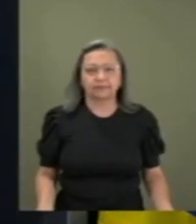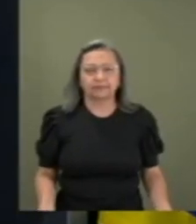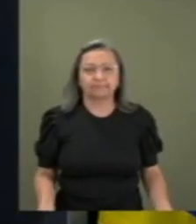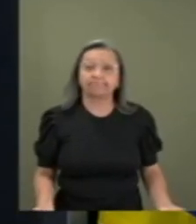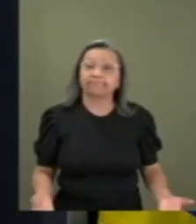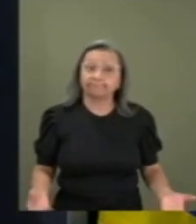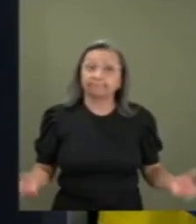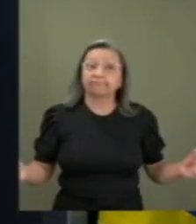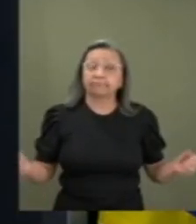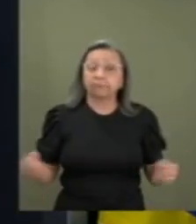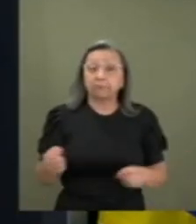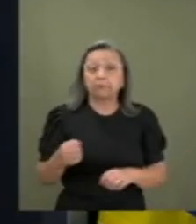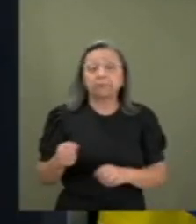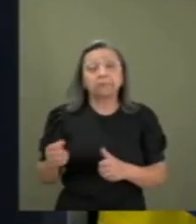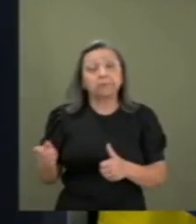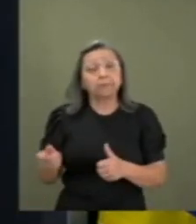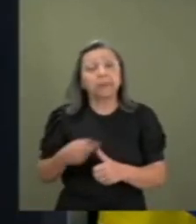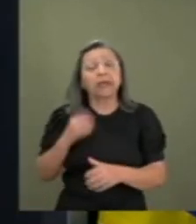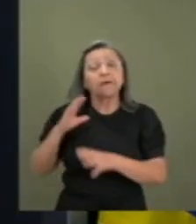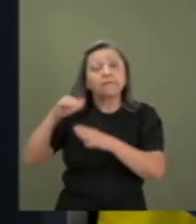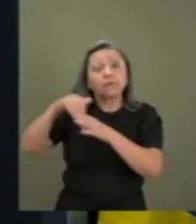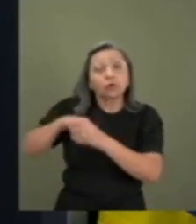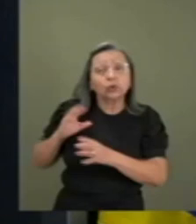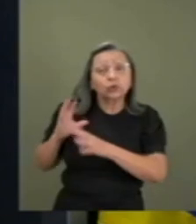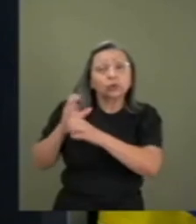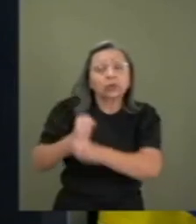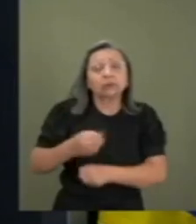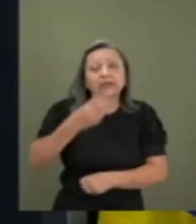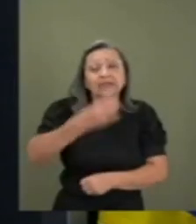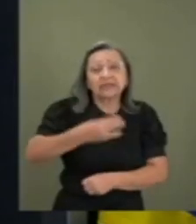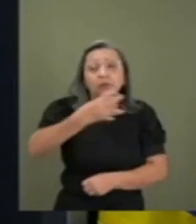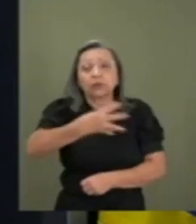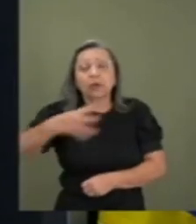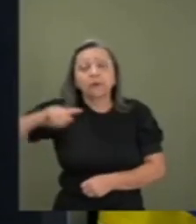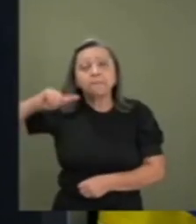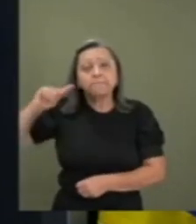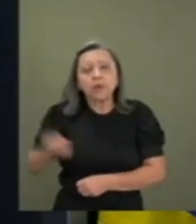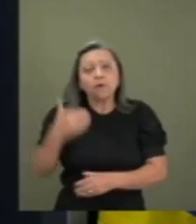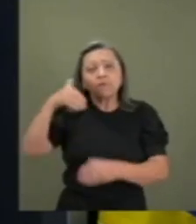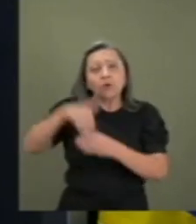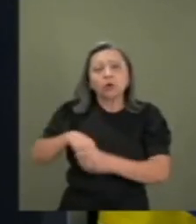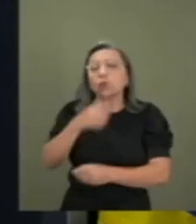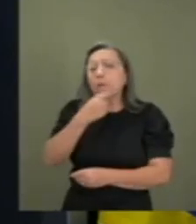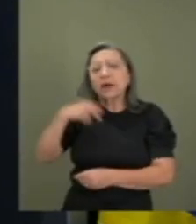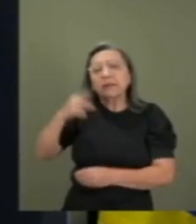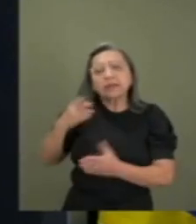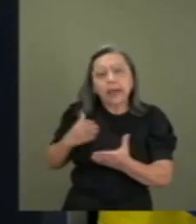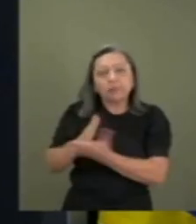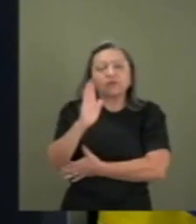Depois de escolher um parlamentar com 344 mil votos, estão sendo desrespeitados.